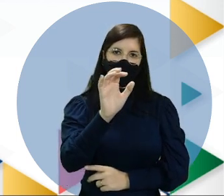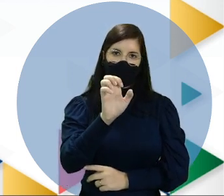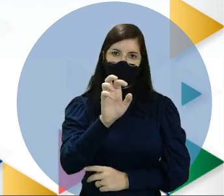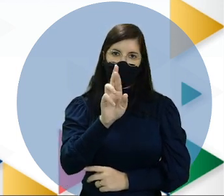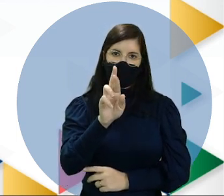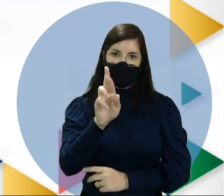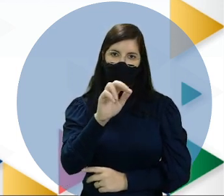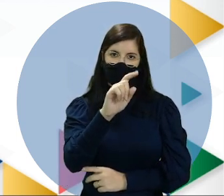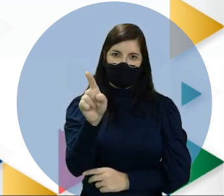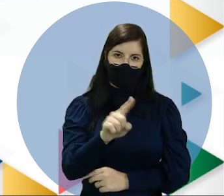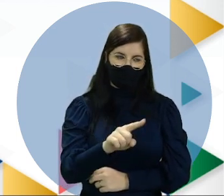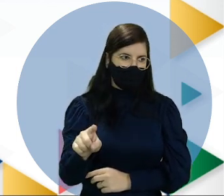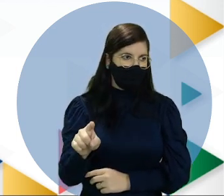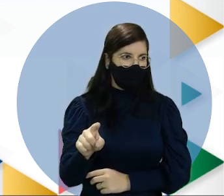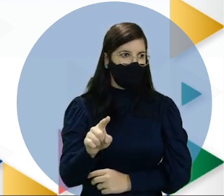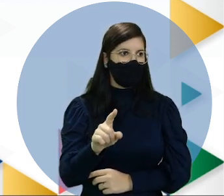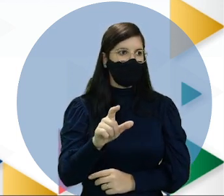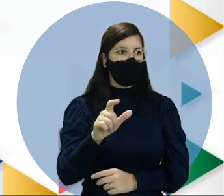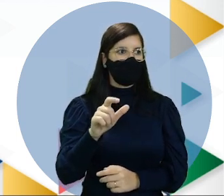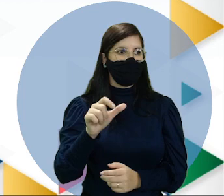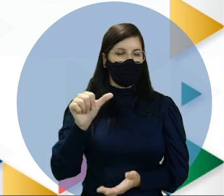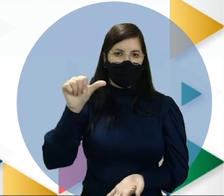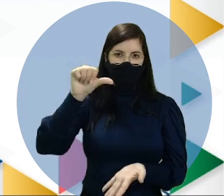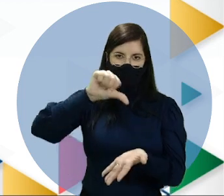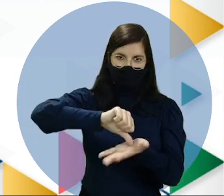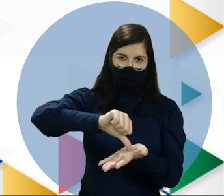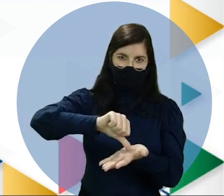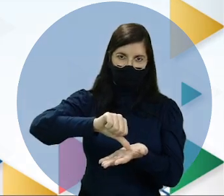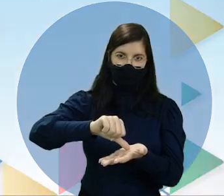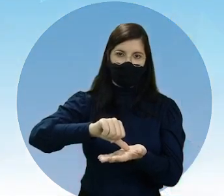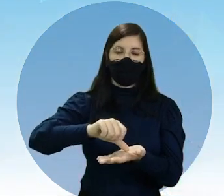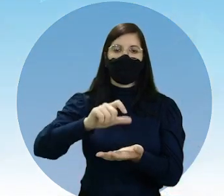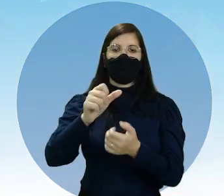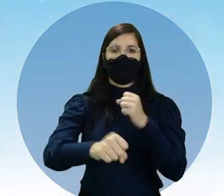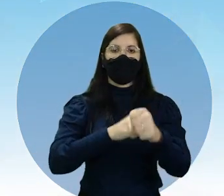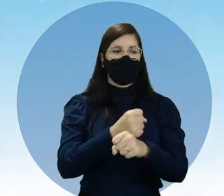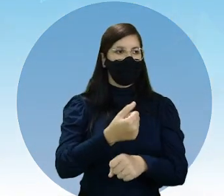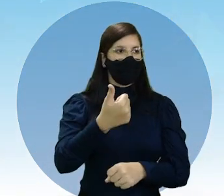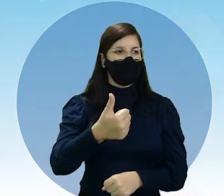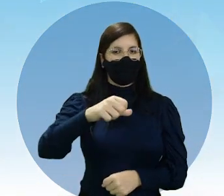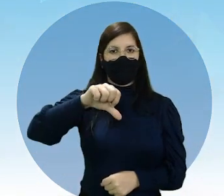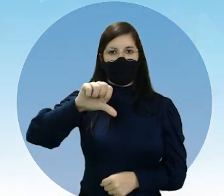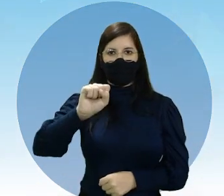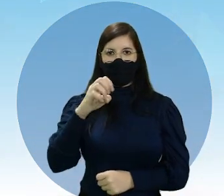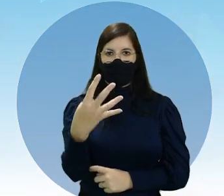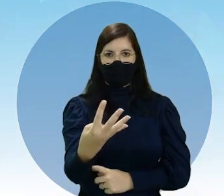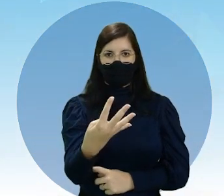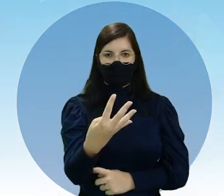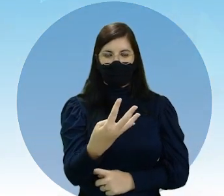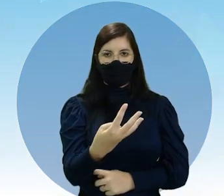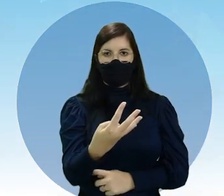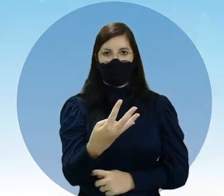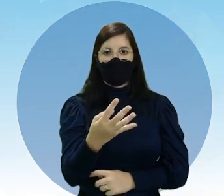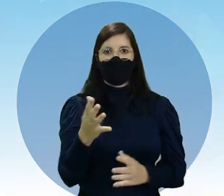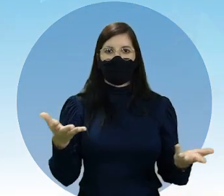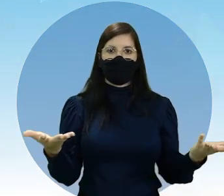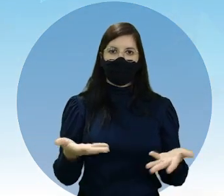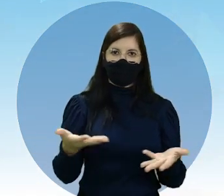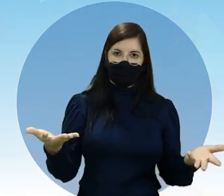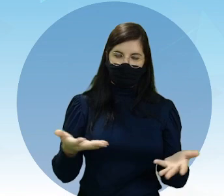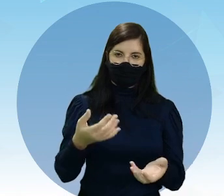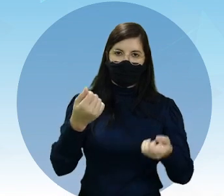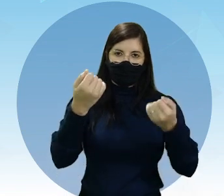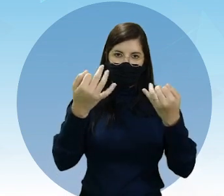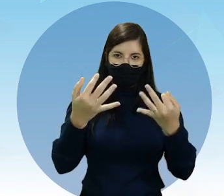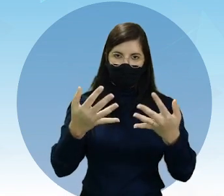Vasconcelos e foi instalada no ano de 1984. Bom, hoje eu falei para